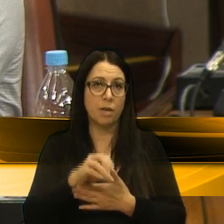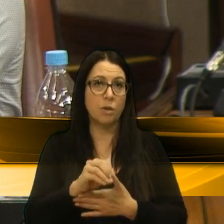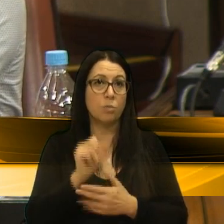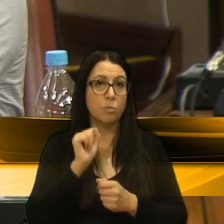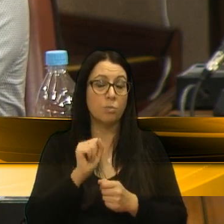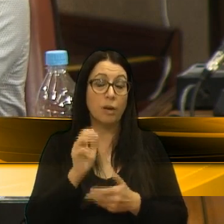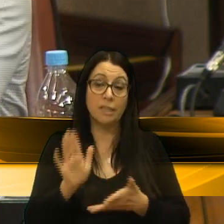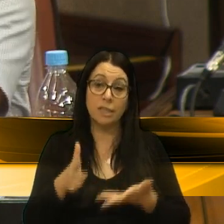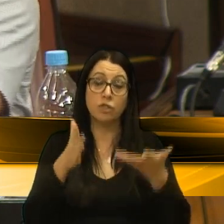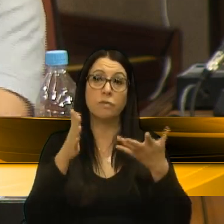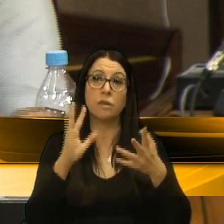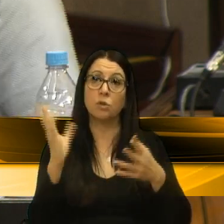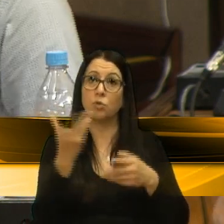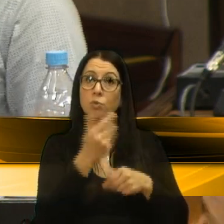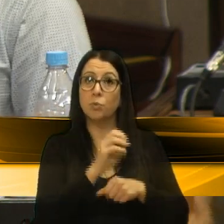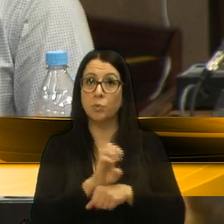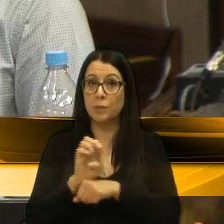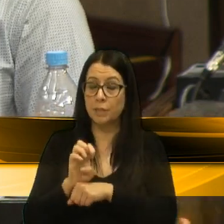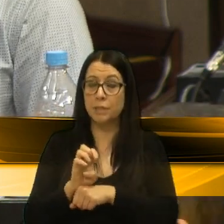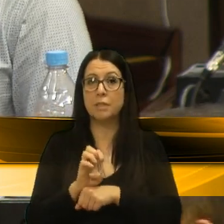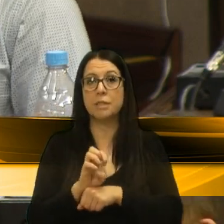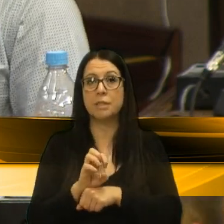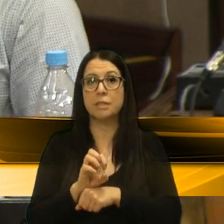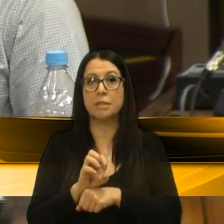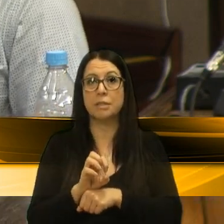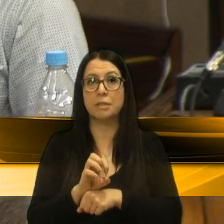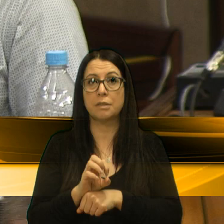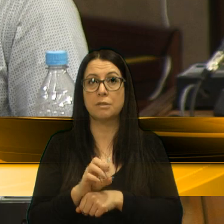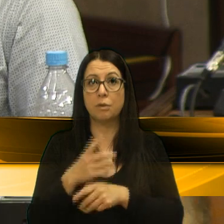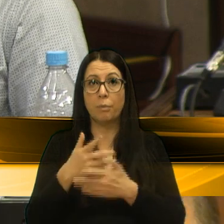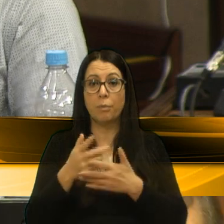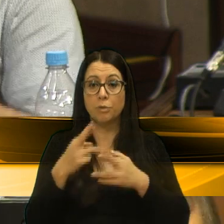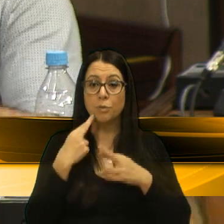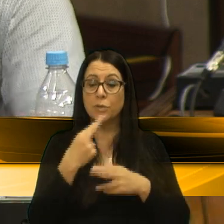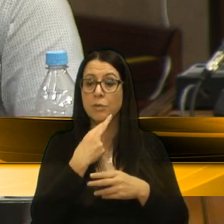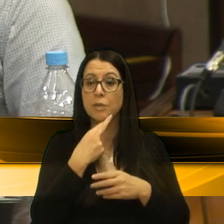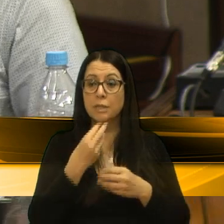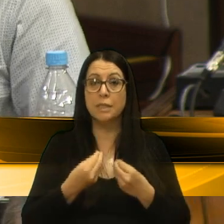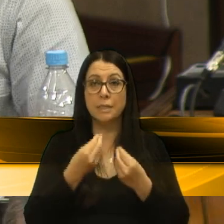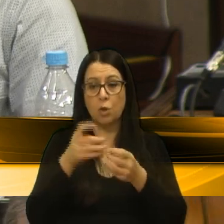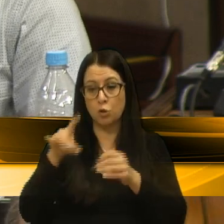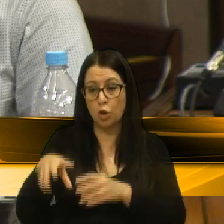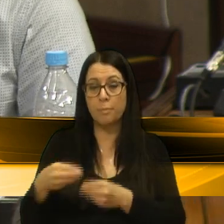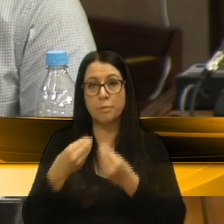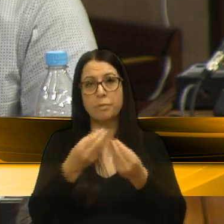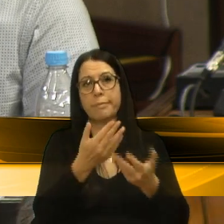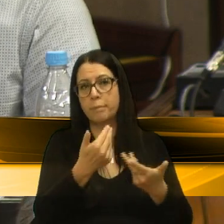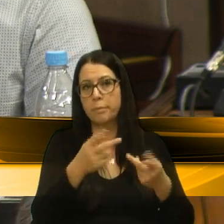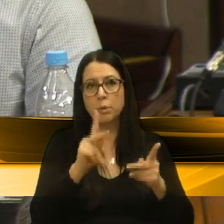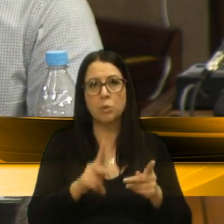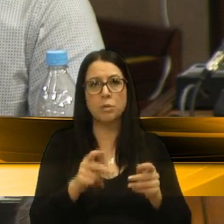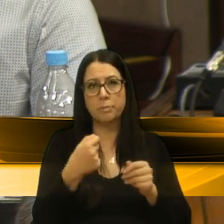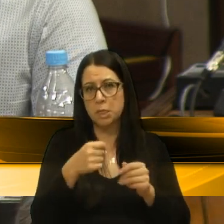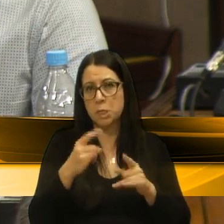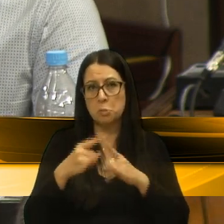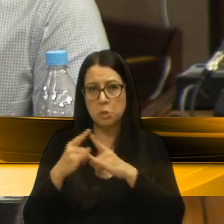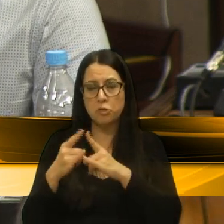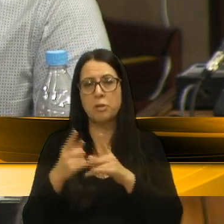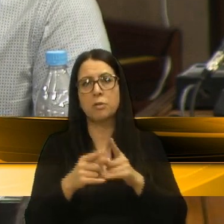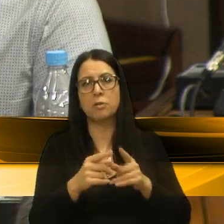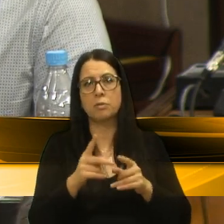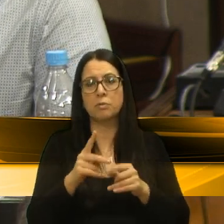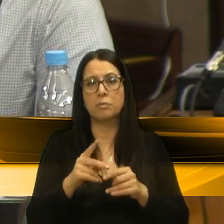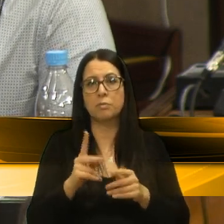incentivar em todo o Estado que os restaurantes doem para as entidades carentes, para as pessoas, os produtos